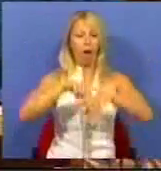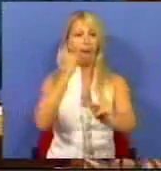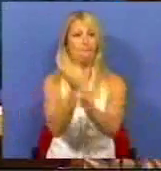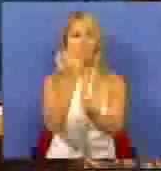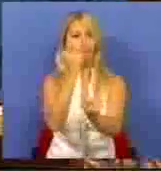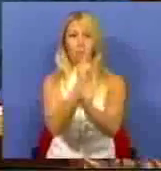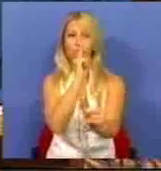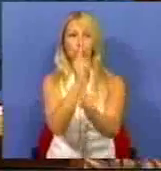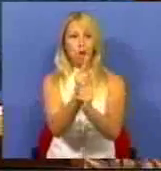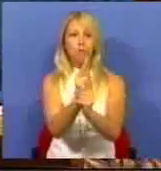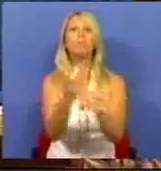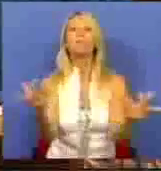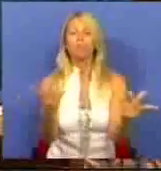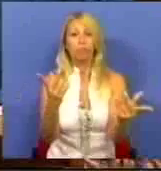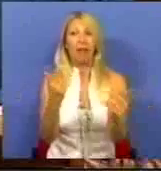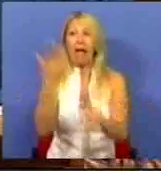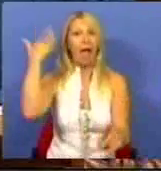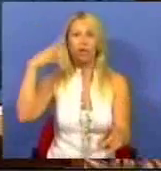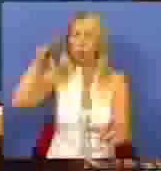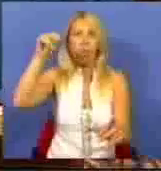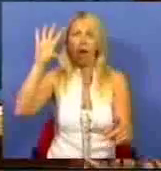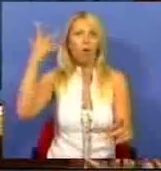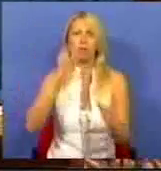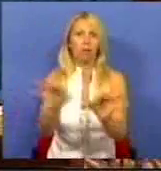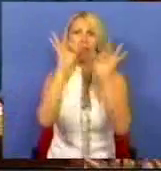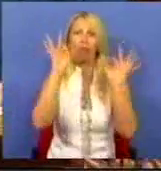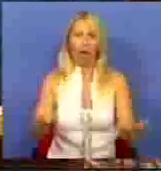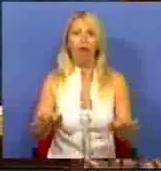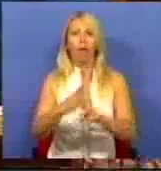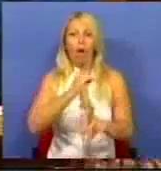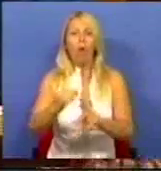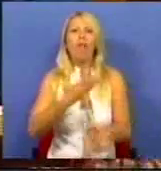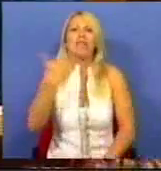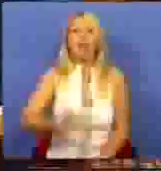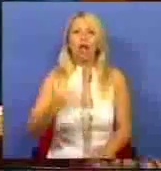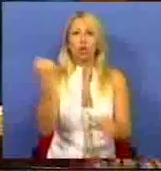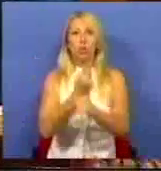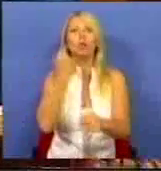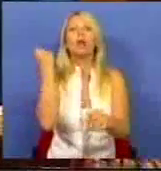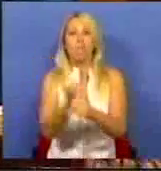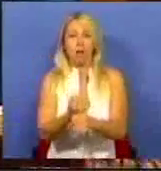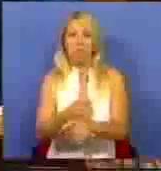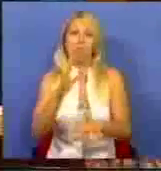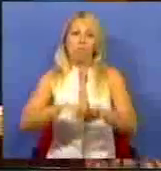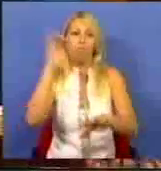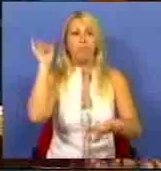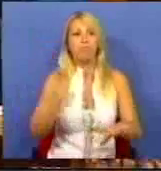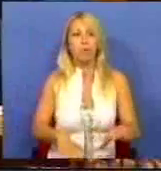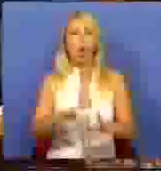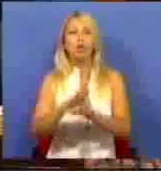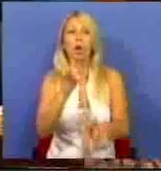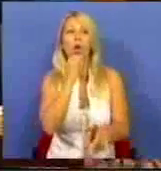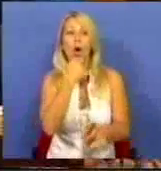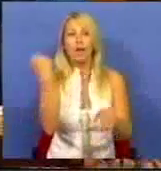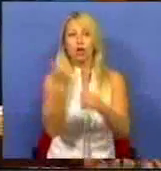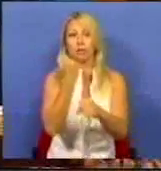ofensiva sem precedentes contra os direitos do trabalho materializada pela ignomínia dos códigos de